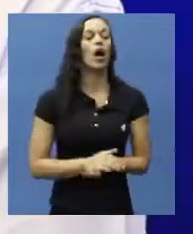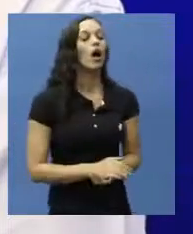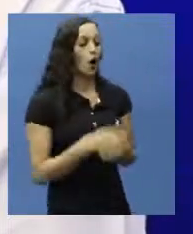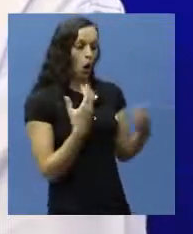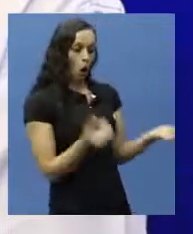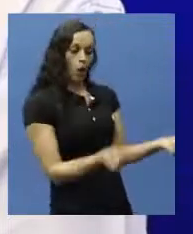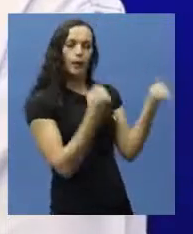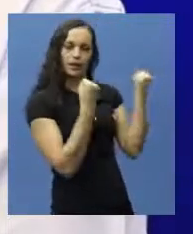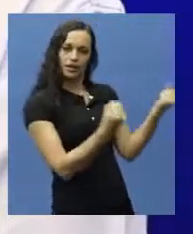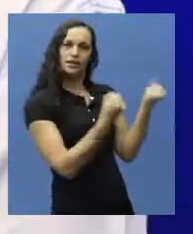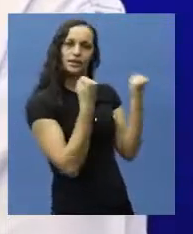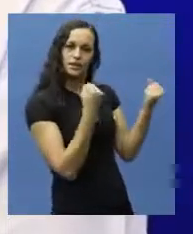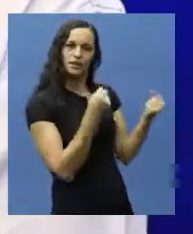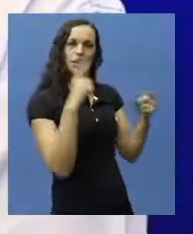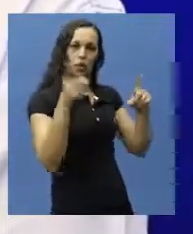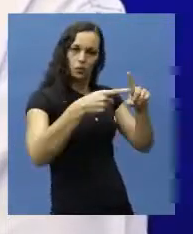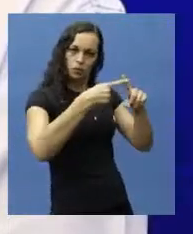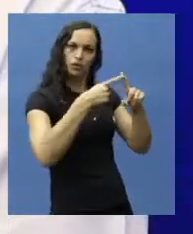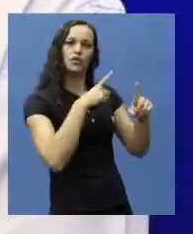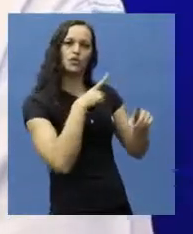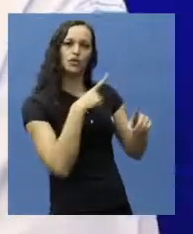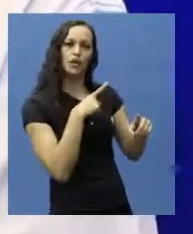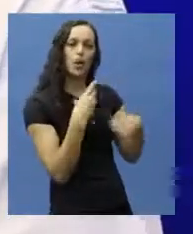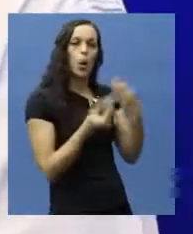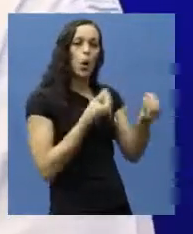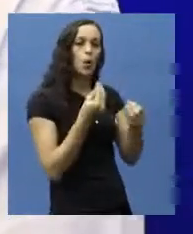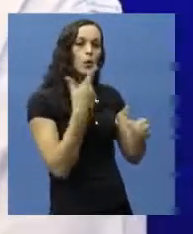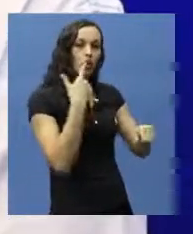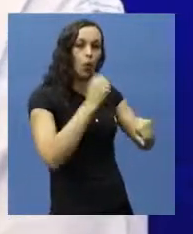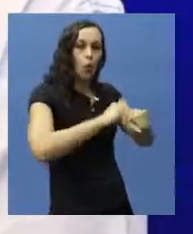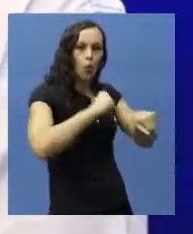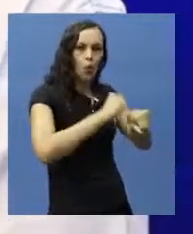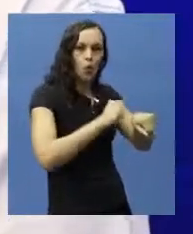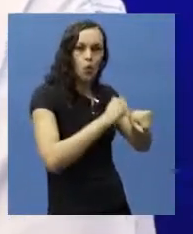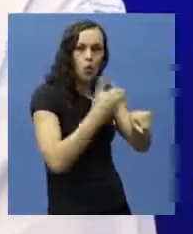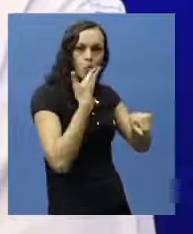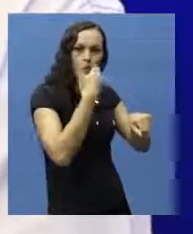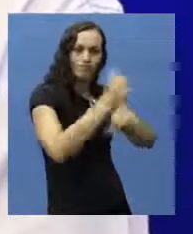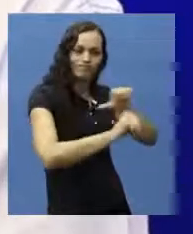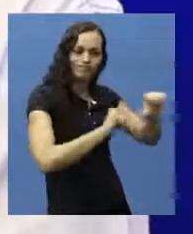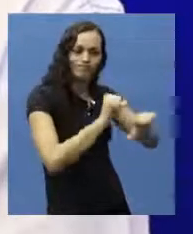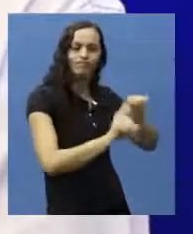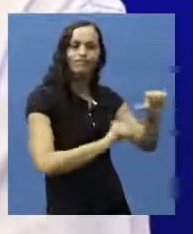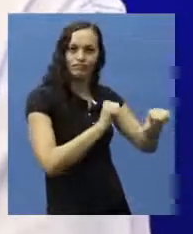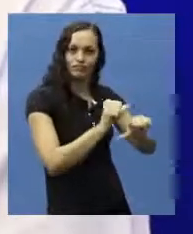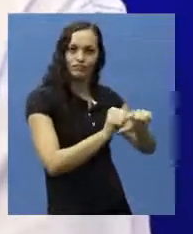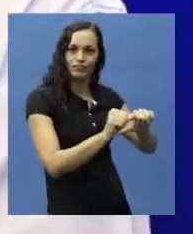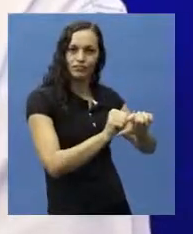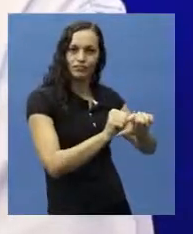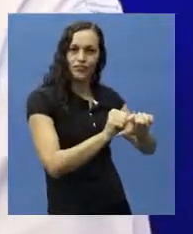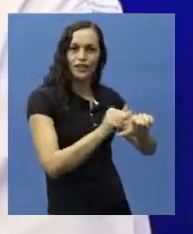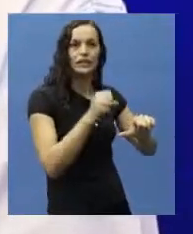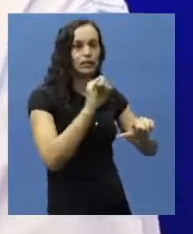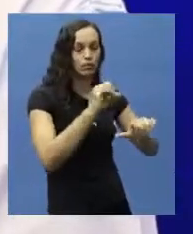tem como finalidade fazer a remodelação óssea. Quando a gente se movimenta,